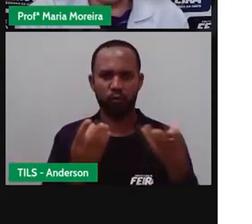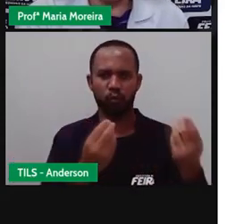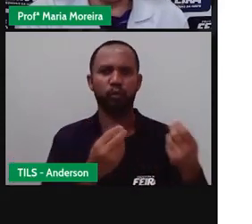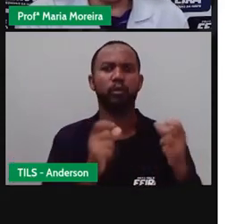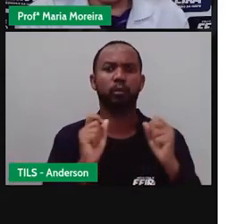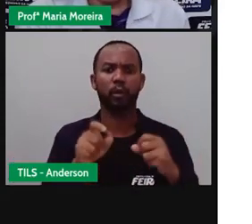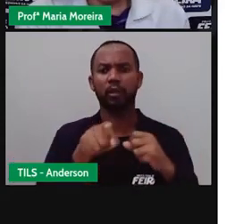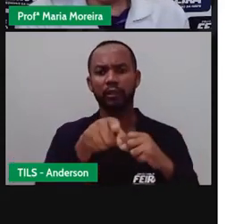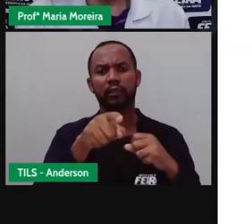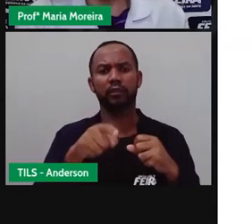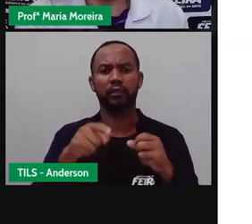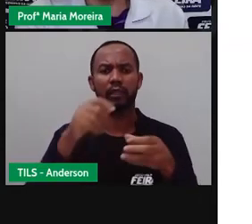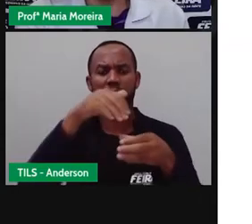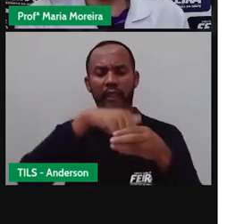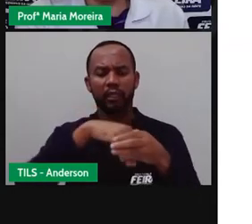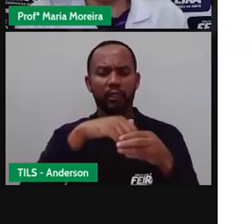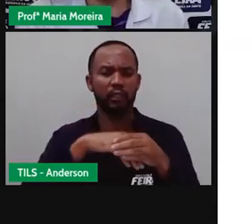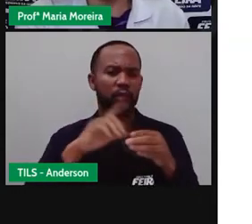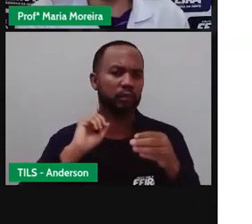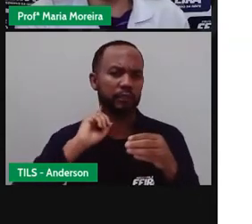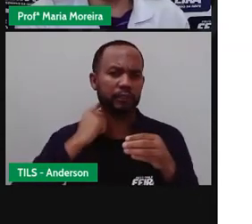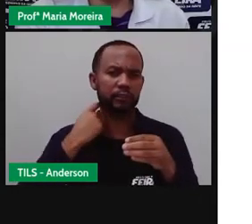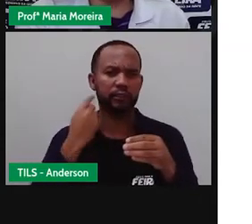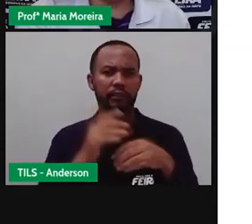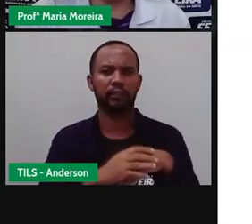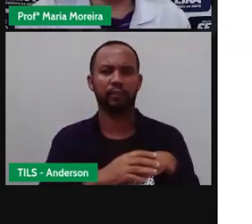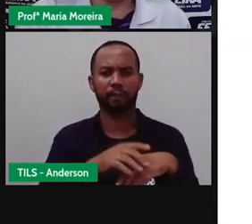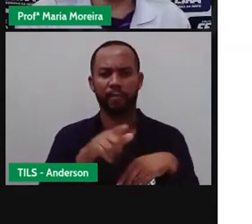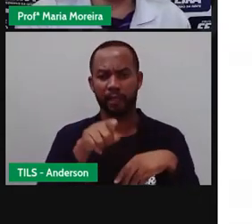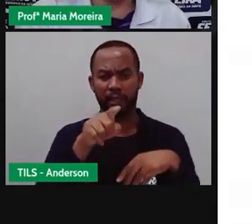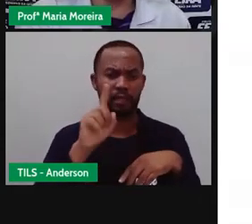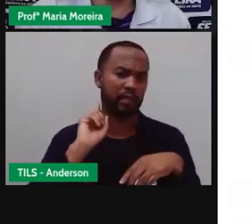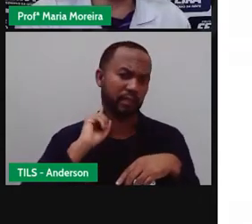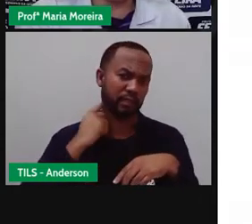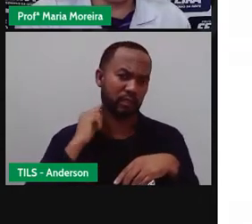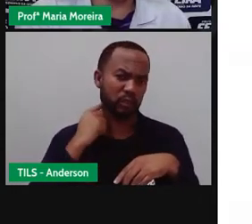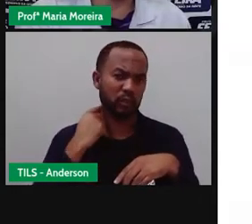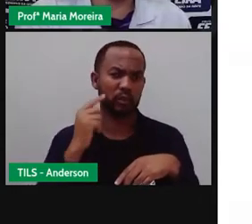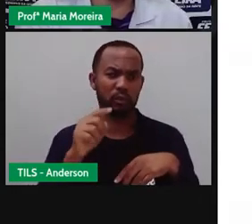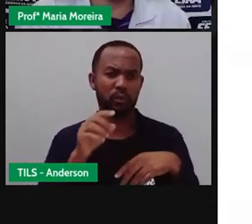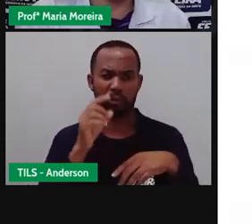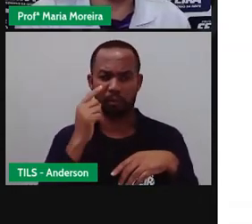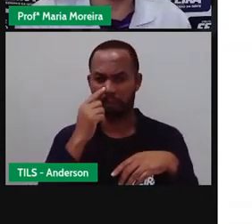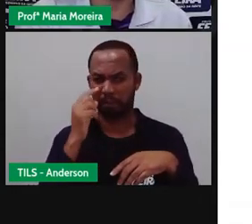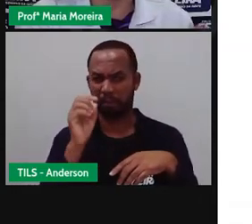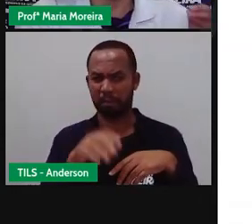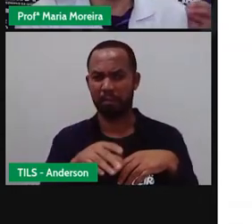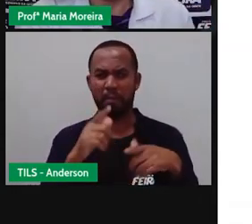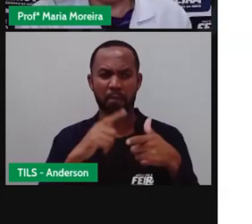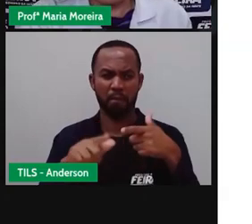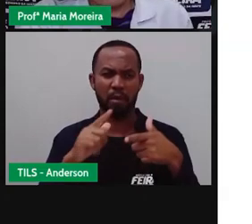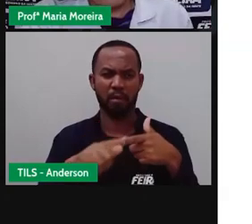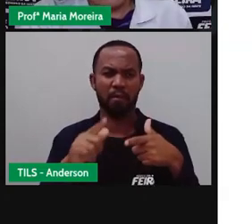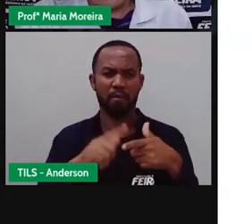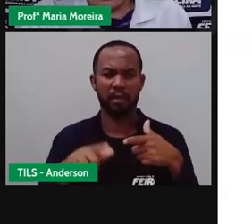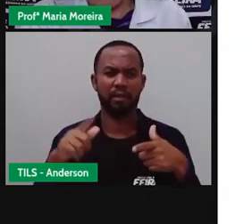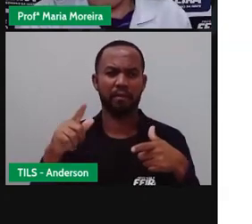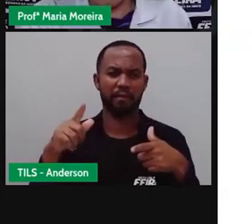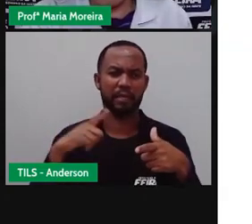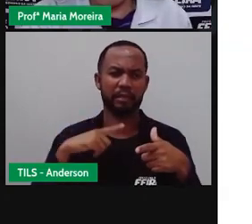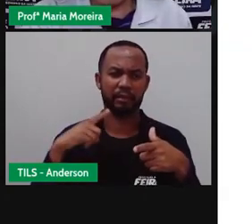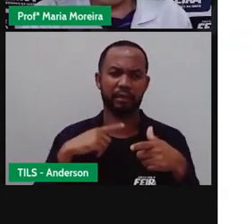outras palavras, como afinal de contas o lixo pode, né, o lixo causa problemas de saúde